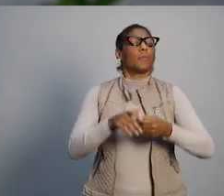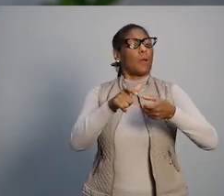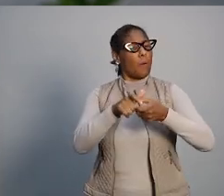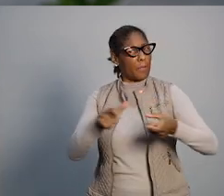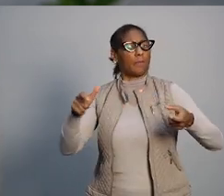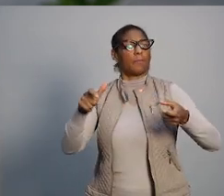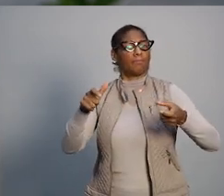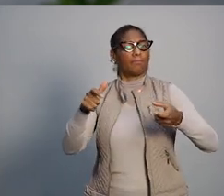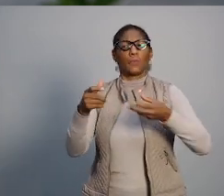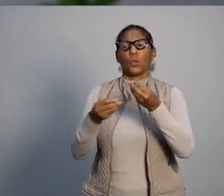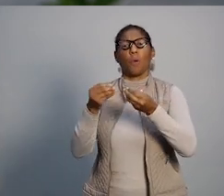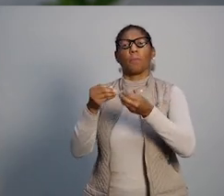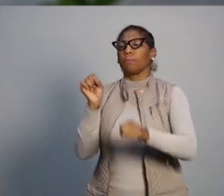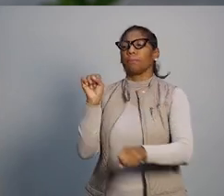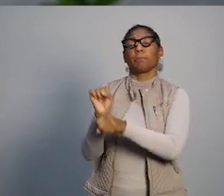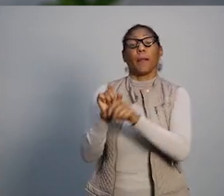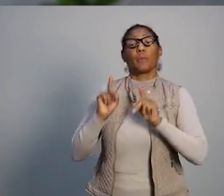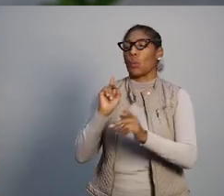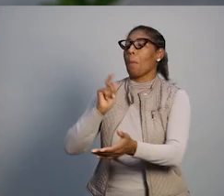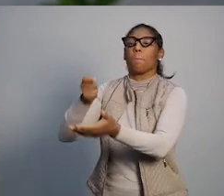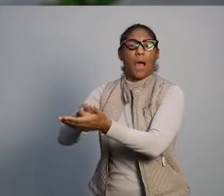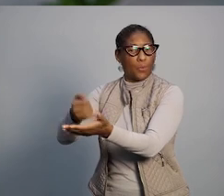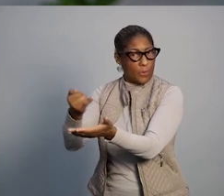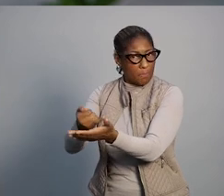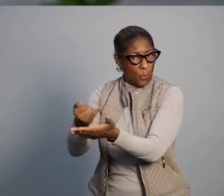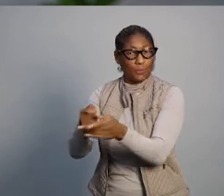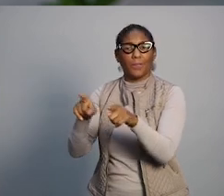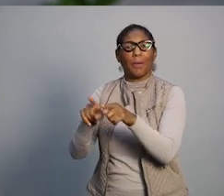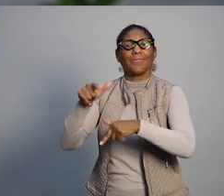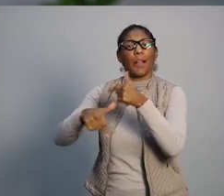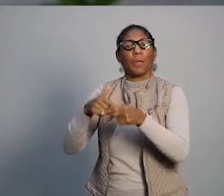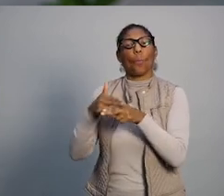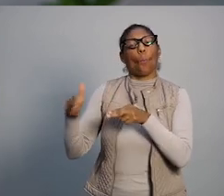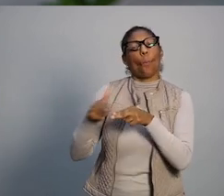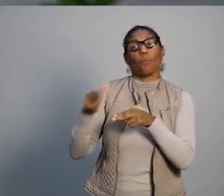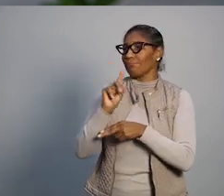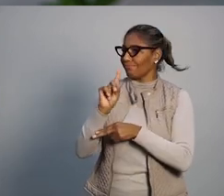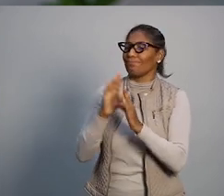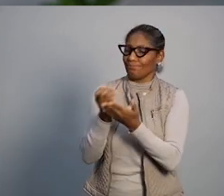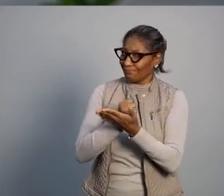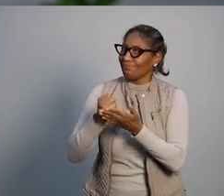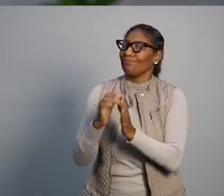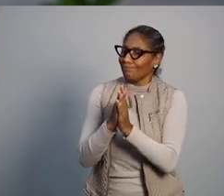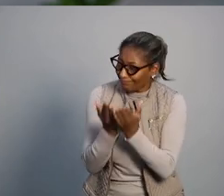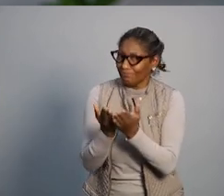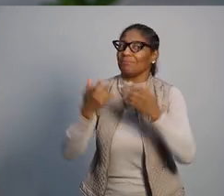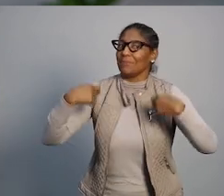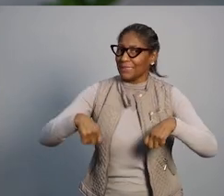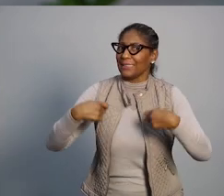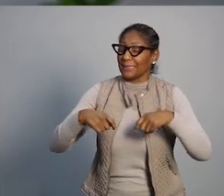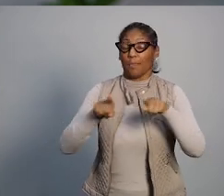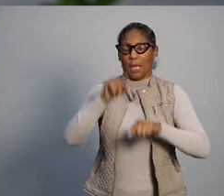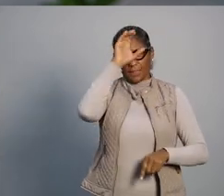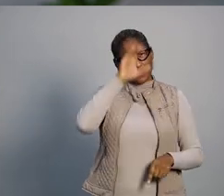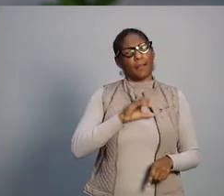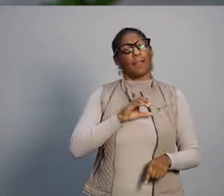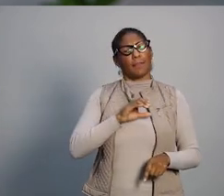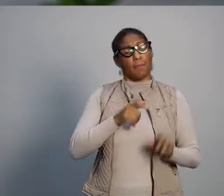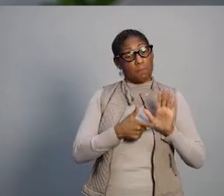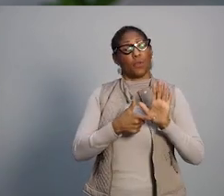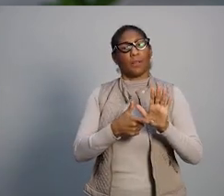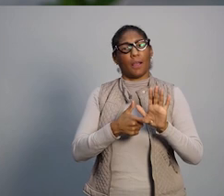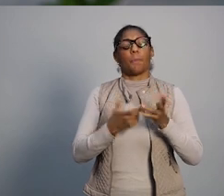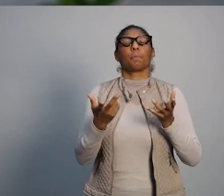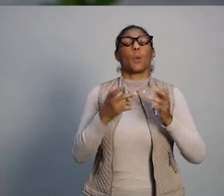tributária do Rio Grande do Sul. Vamos ampliar as medidas de combate à sonegação e à informalidade. E vamos